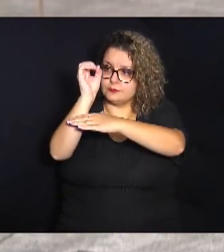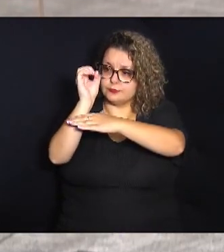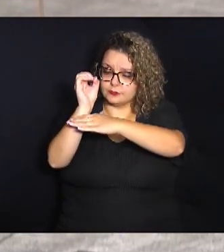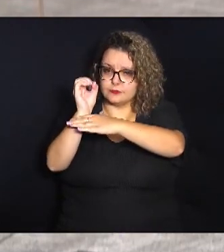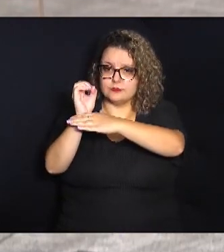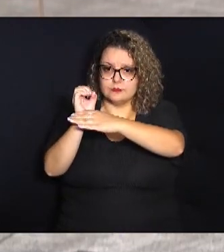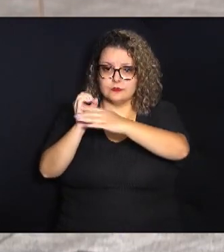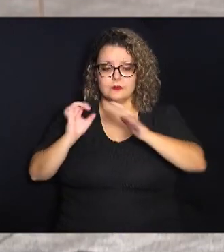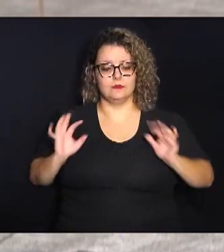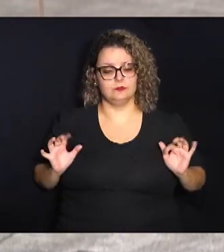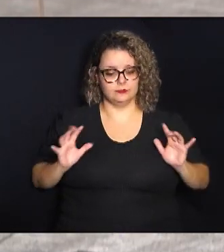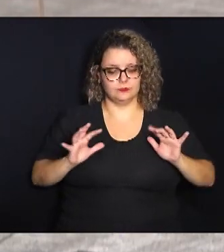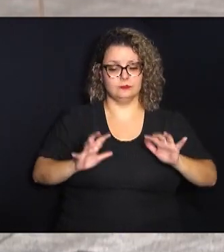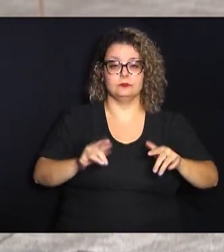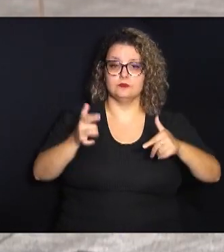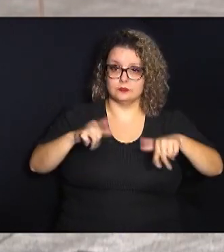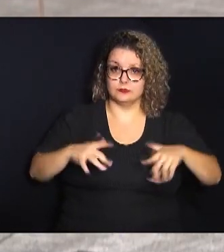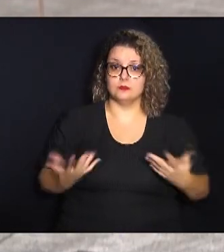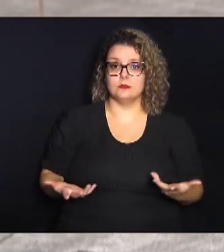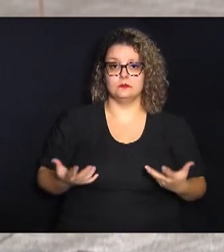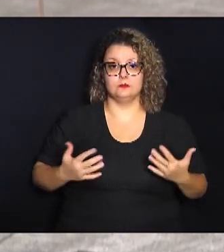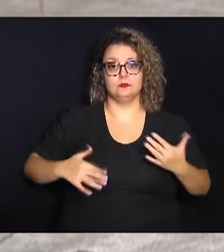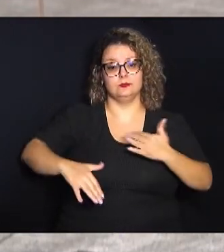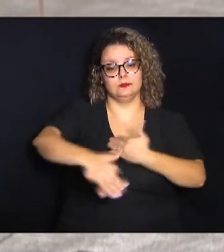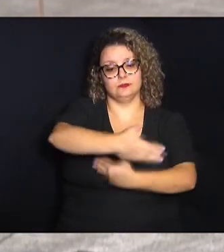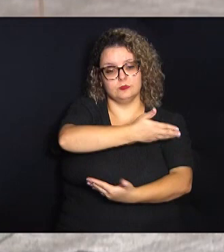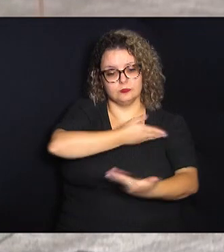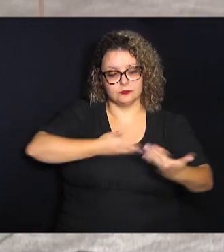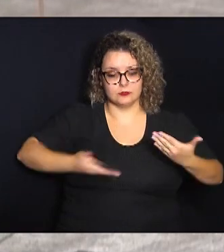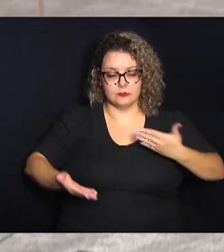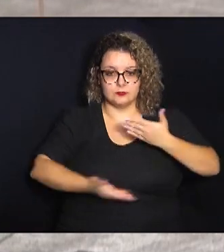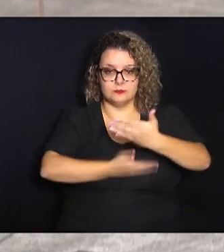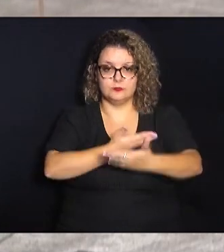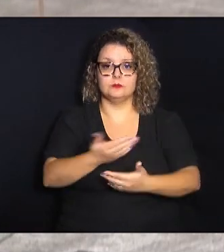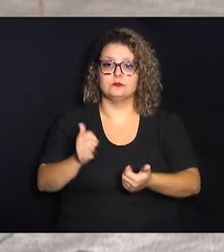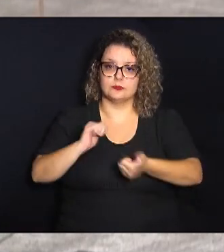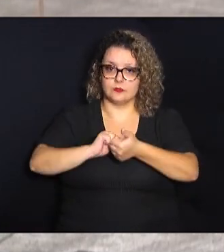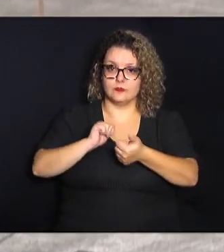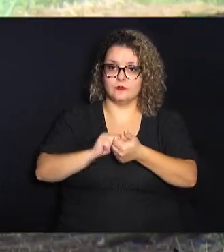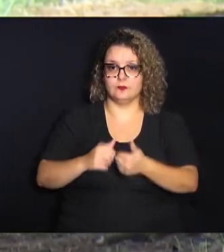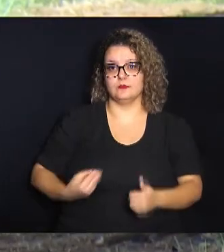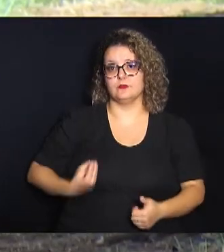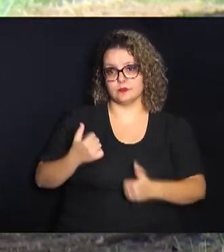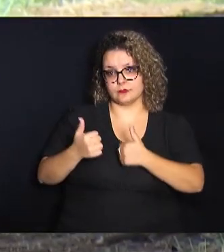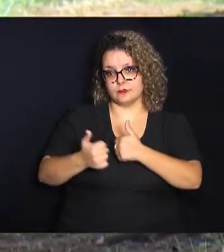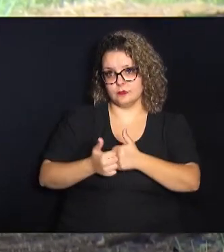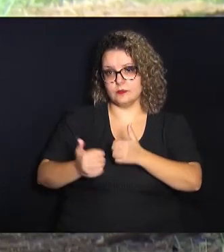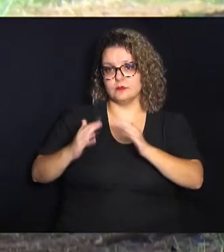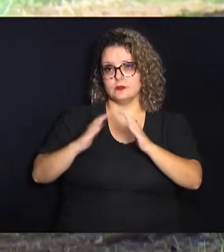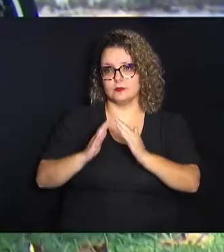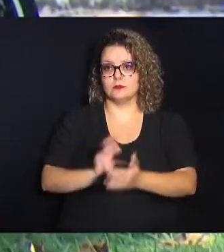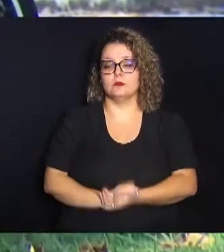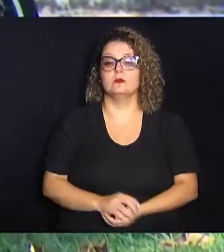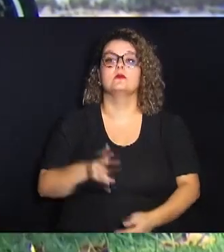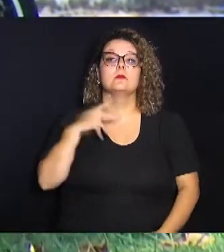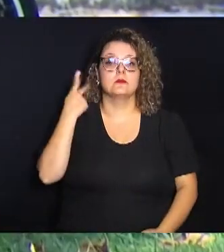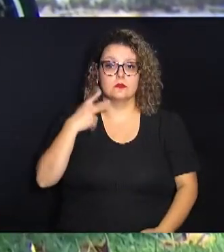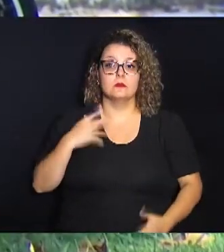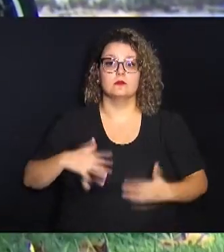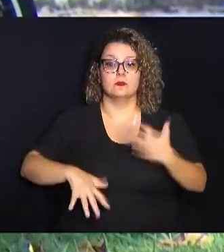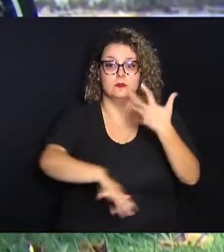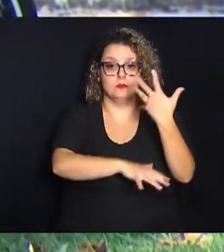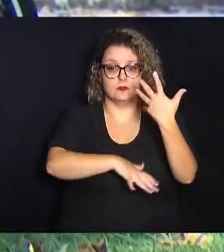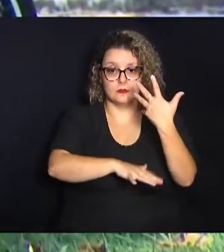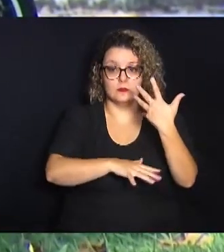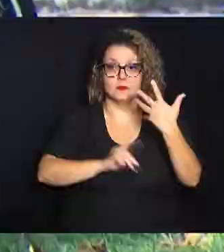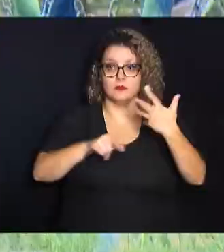vai ali tem essa socialização e qualidade de vida perto de casa para o vereador a praça além